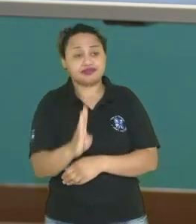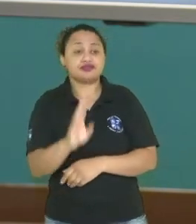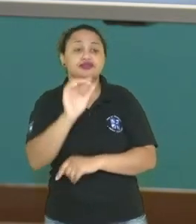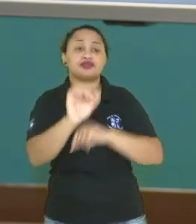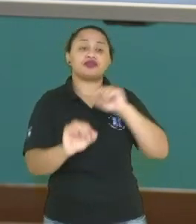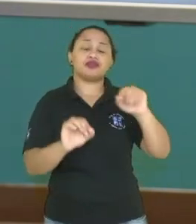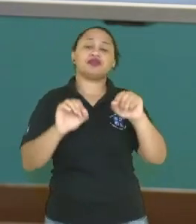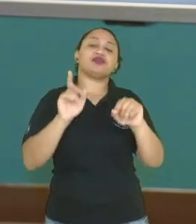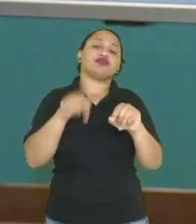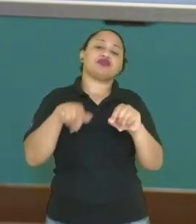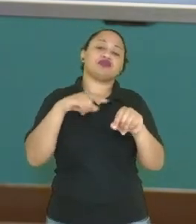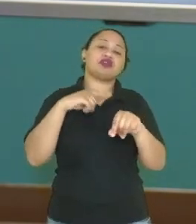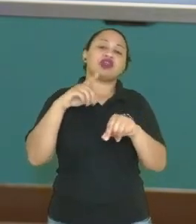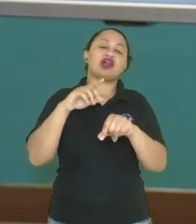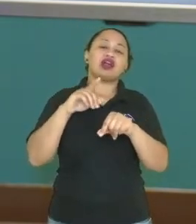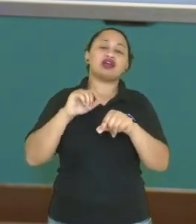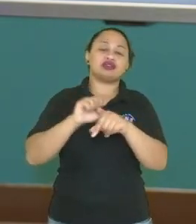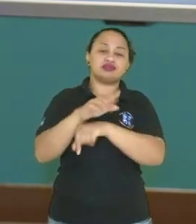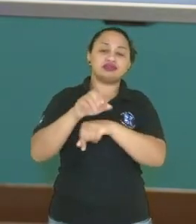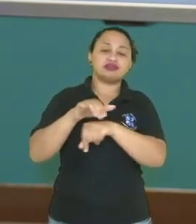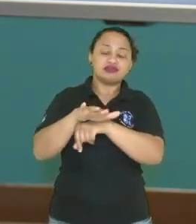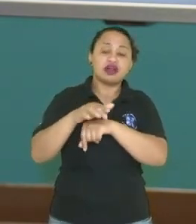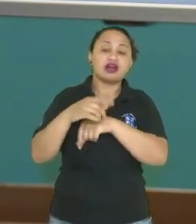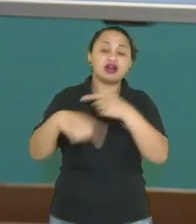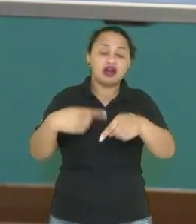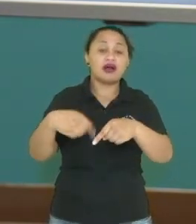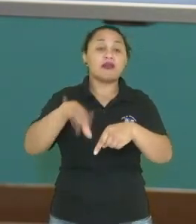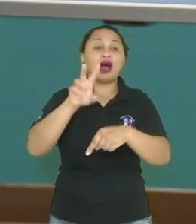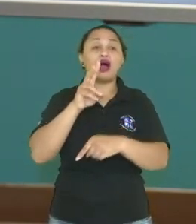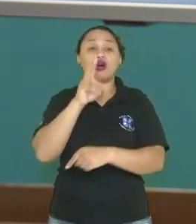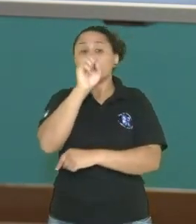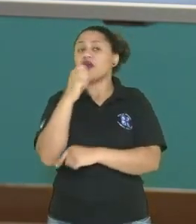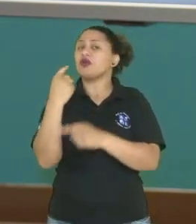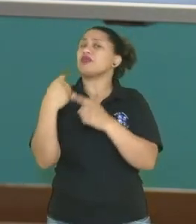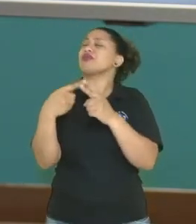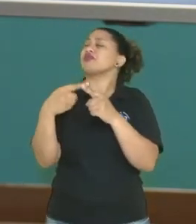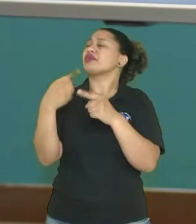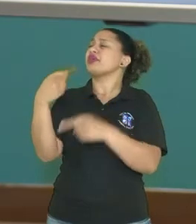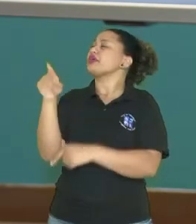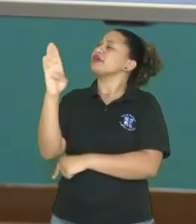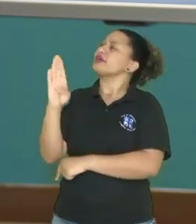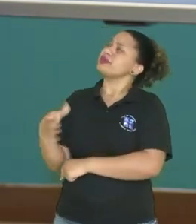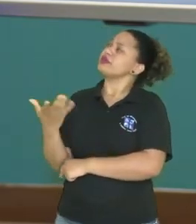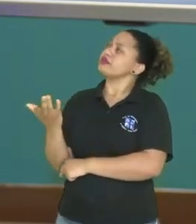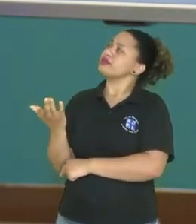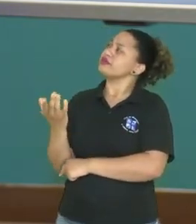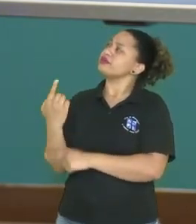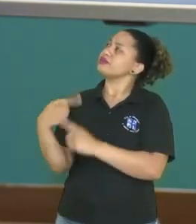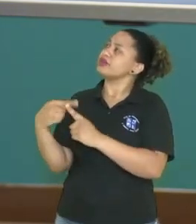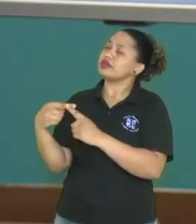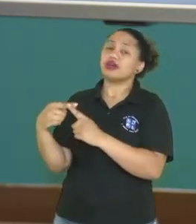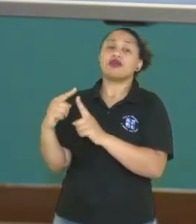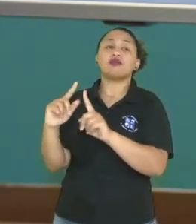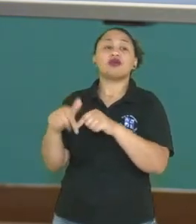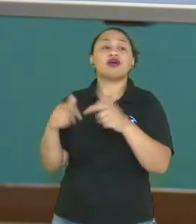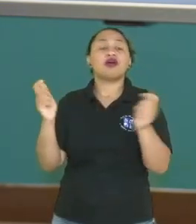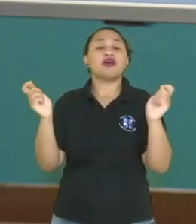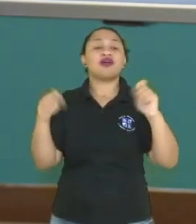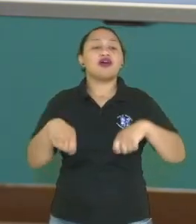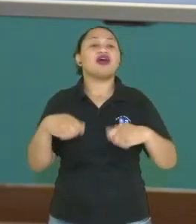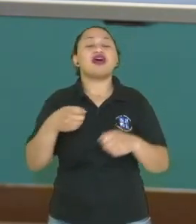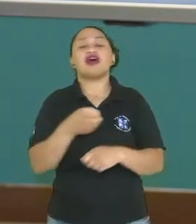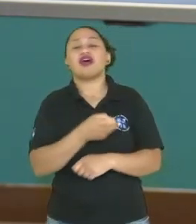hidrelétricas são as mais fortes. Mas por que, professor, elas são as mais fortes no Brasil? Por causa disso aqui, do potencial hídrico,